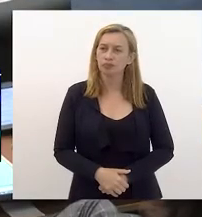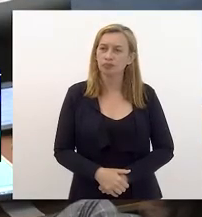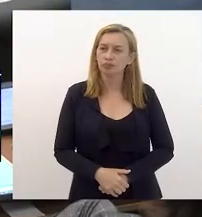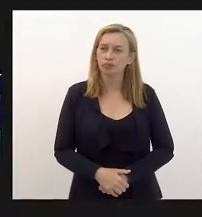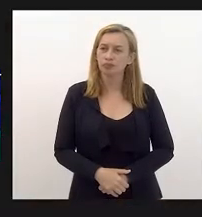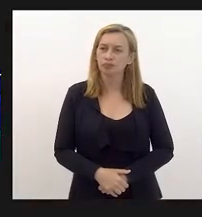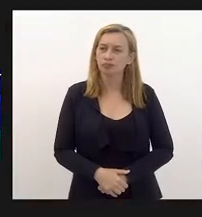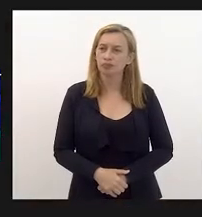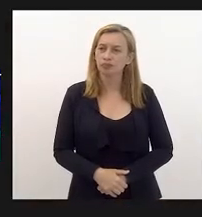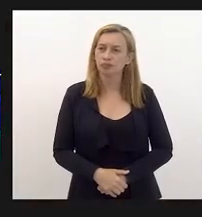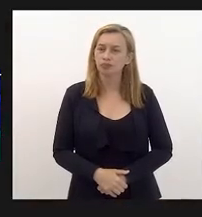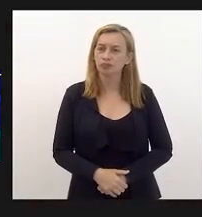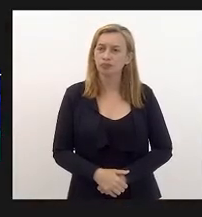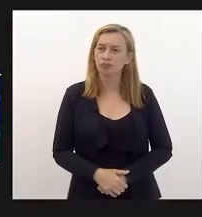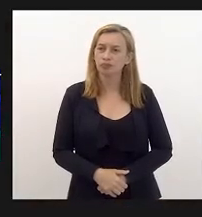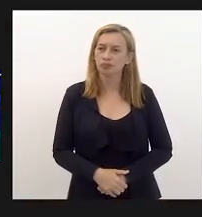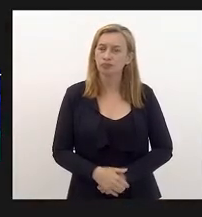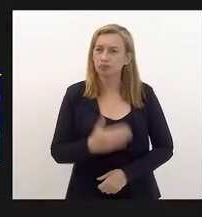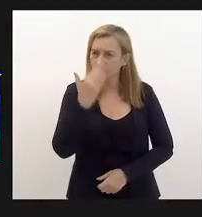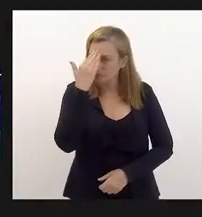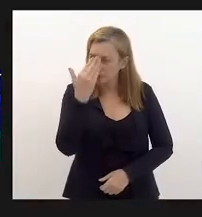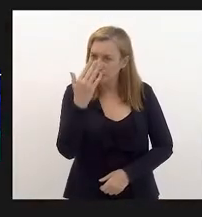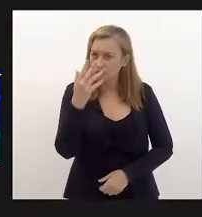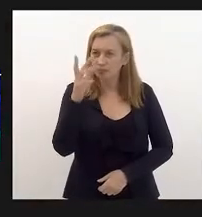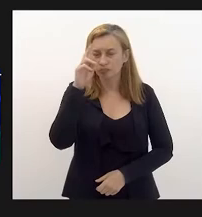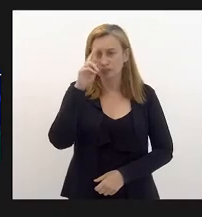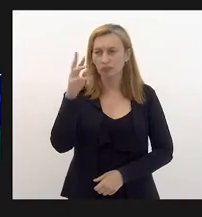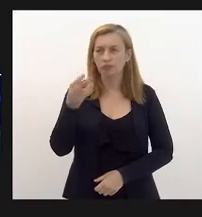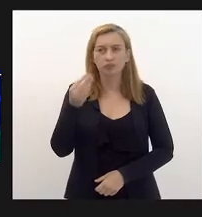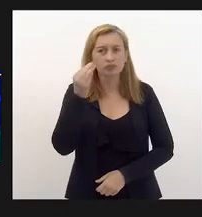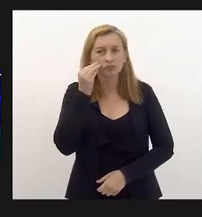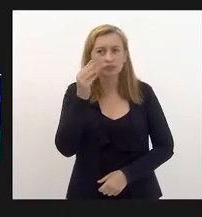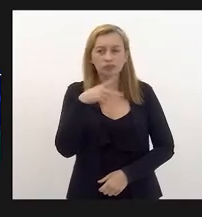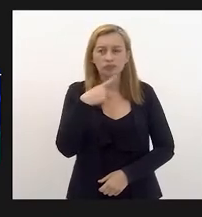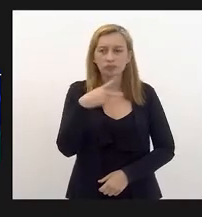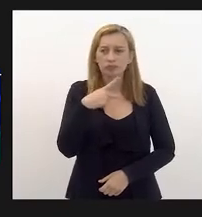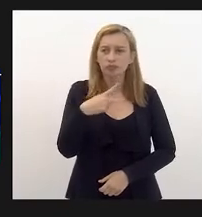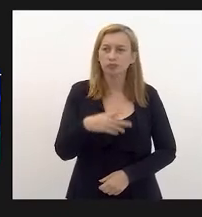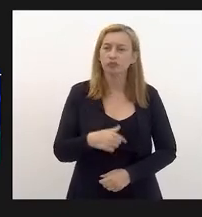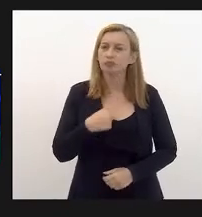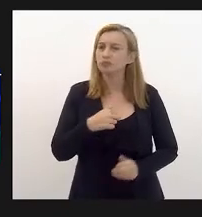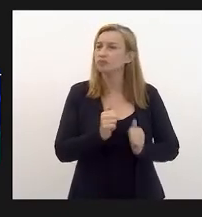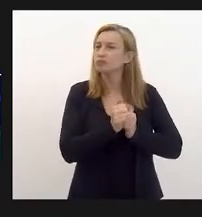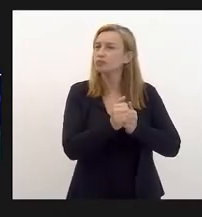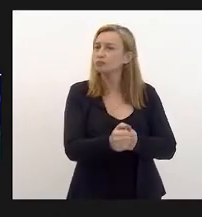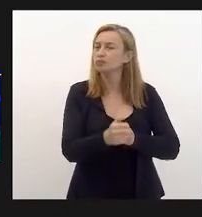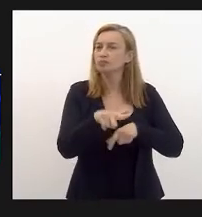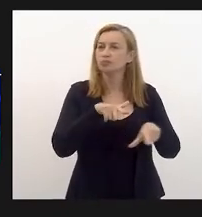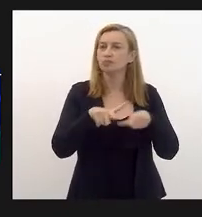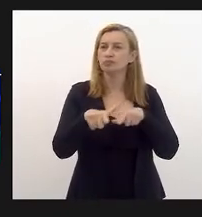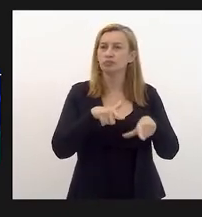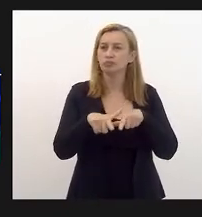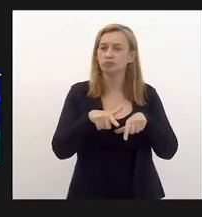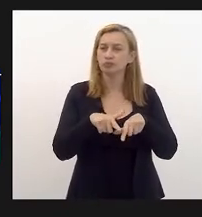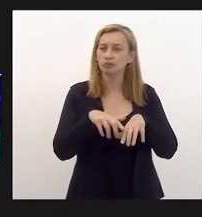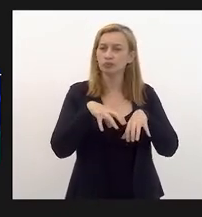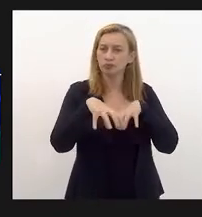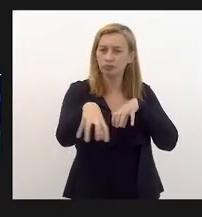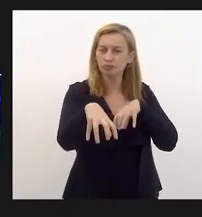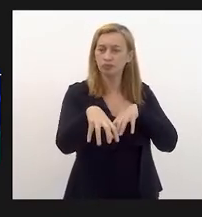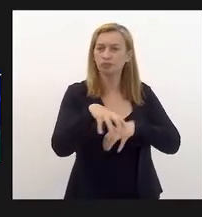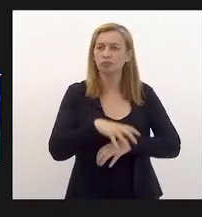Presidente, só para agradecer a Vossa Excelência a oportunidade de falar, dizer que eu estou acompanhando os trabalhos na forma regimental, de forma